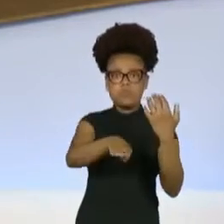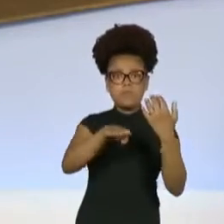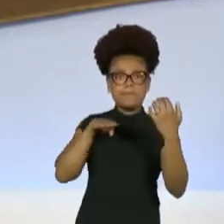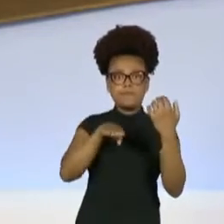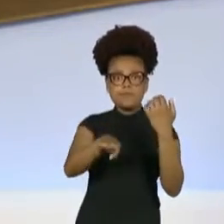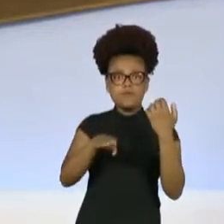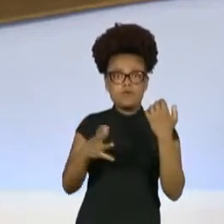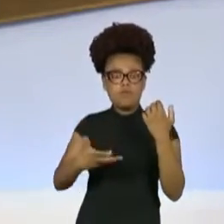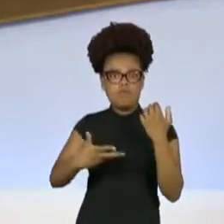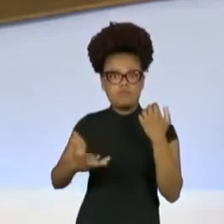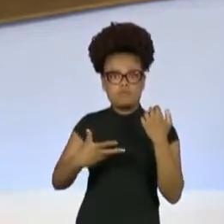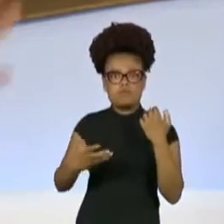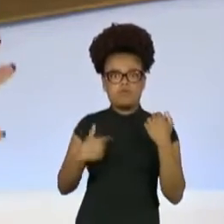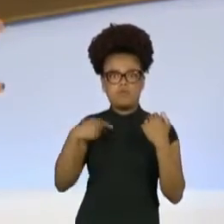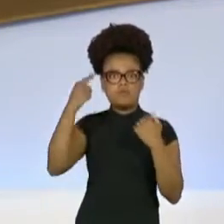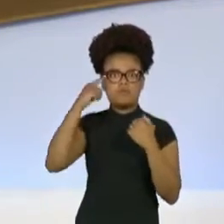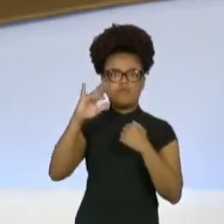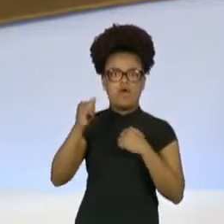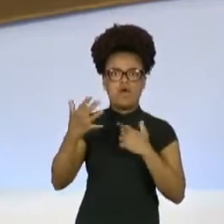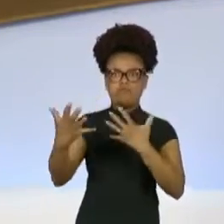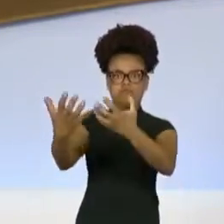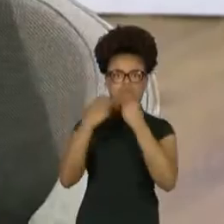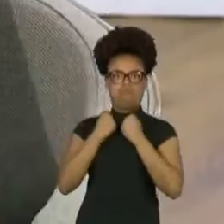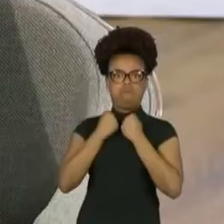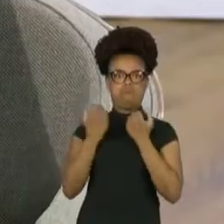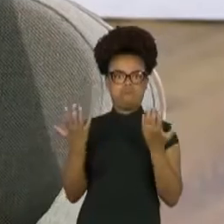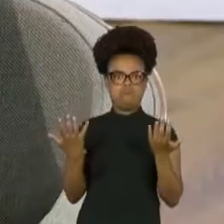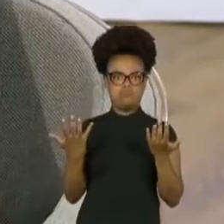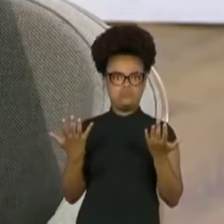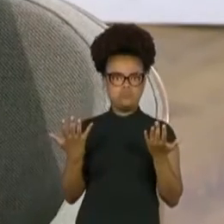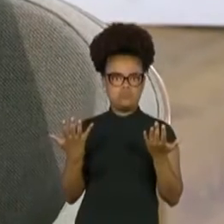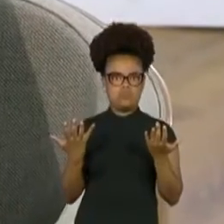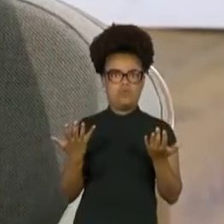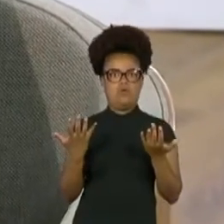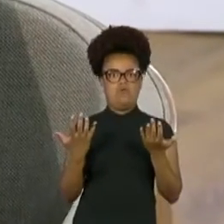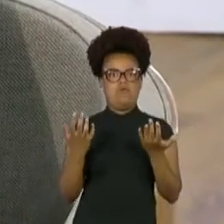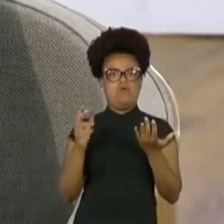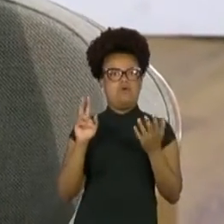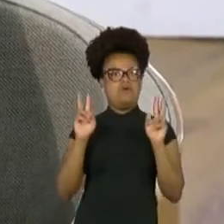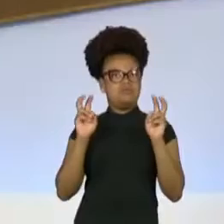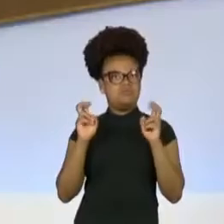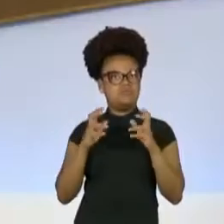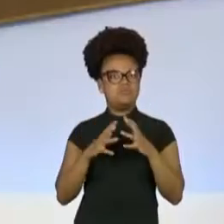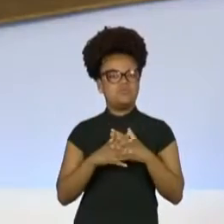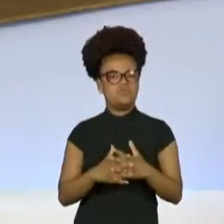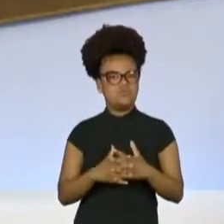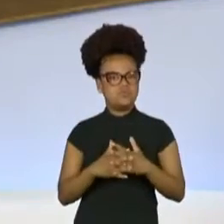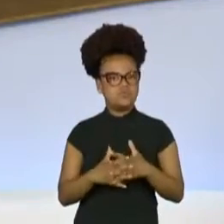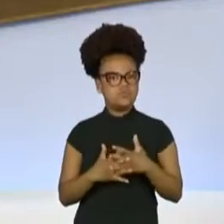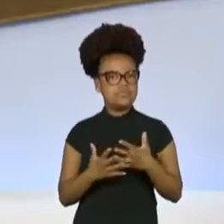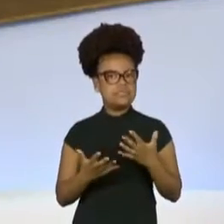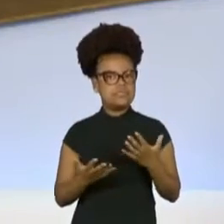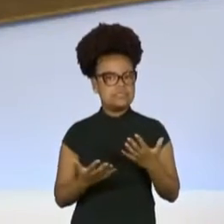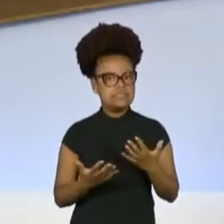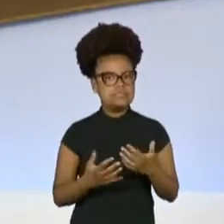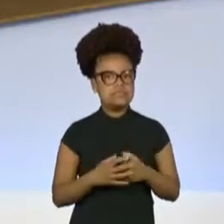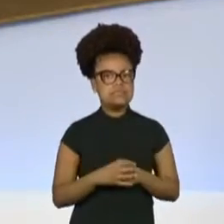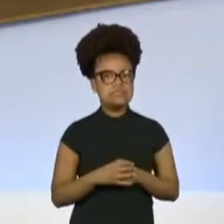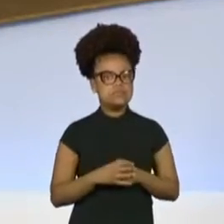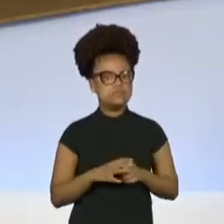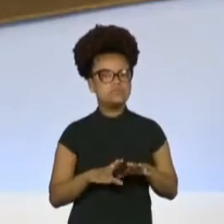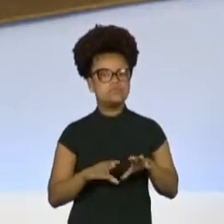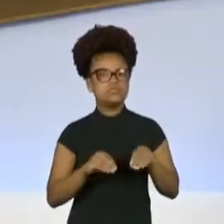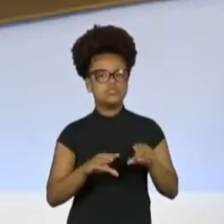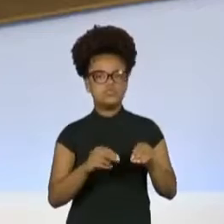Que hoje é também uma outra discussão, né? A gente tem essa possibilidade de usar o que quiser, né?